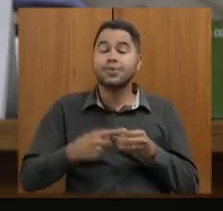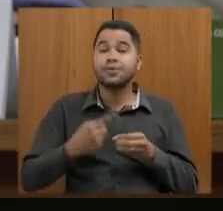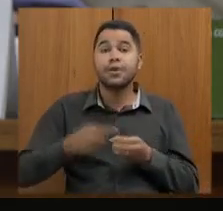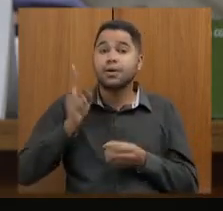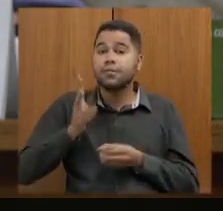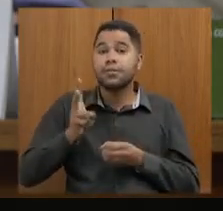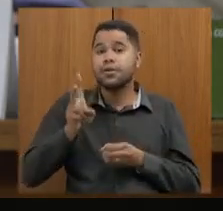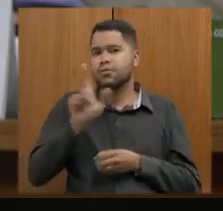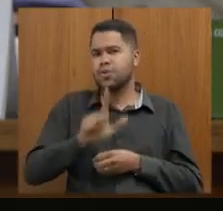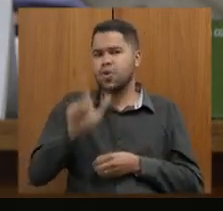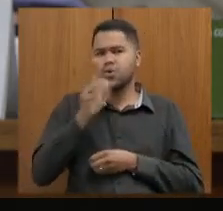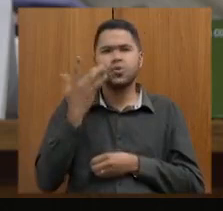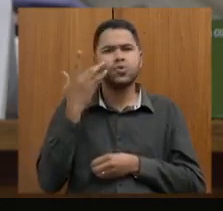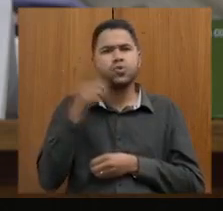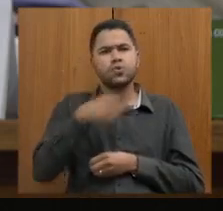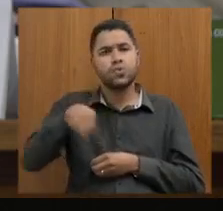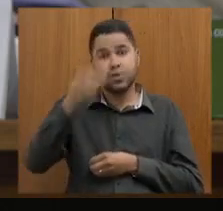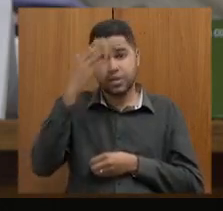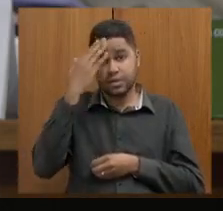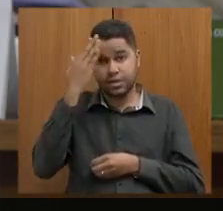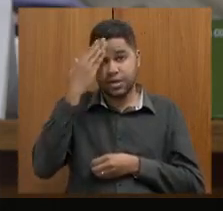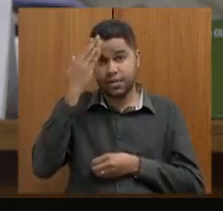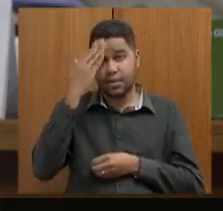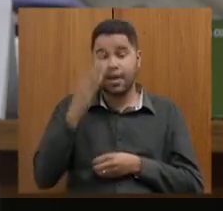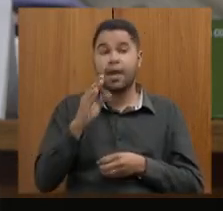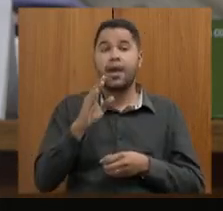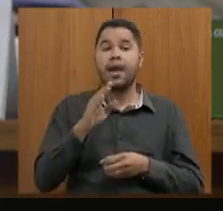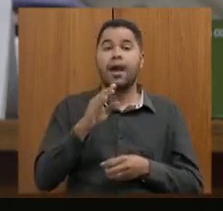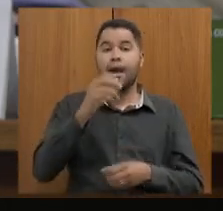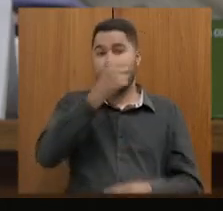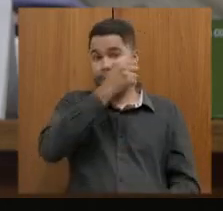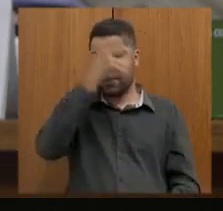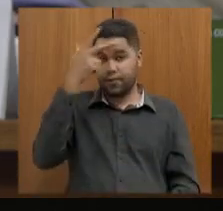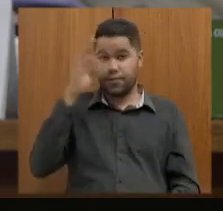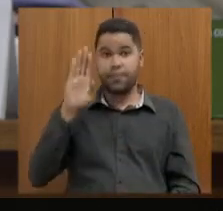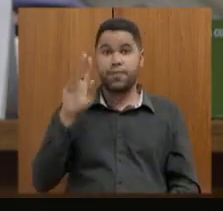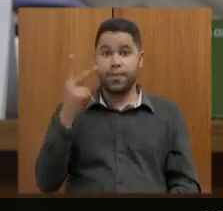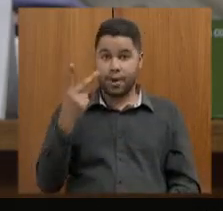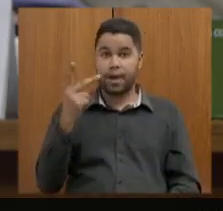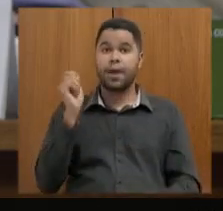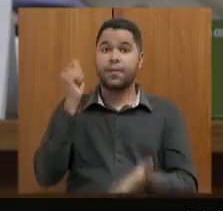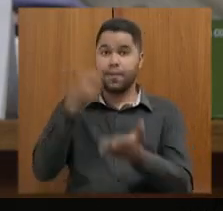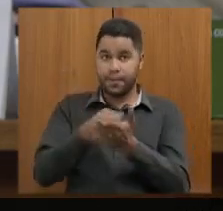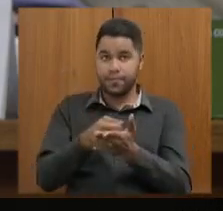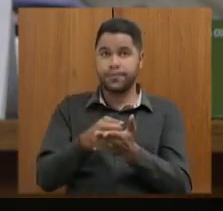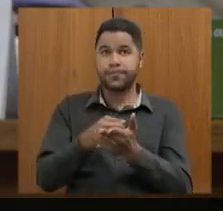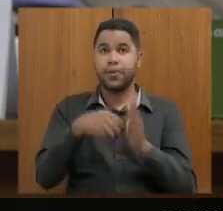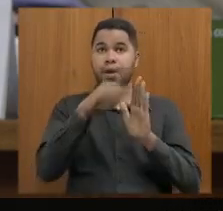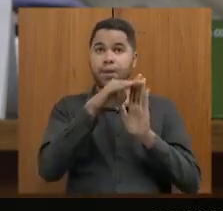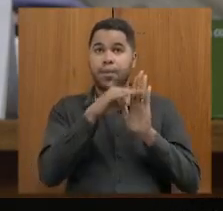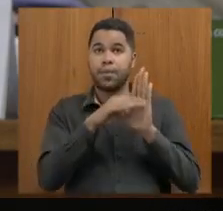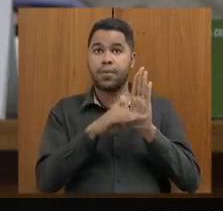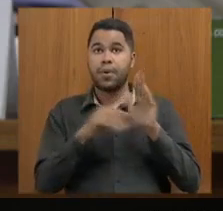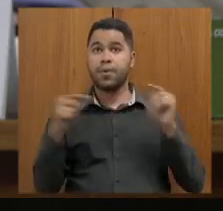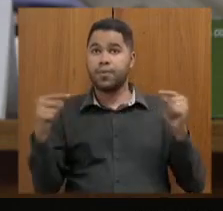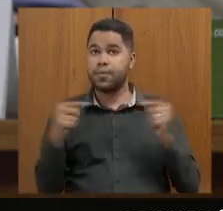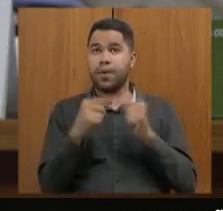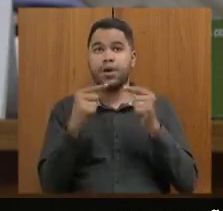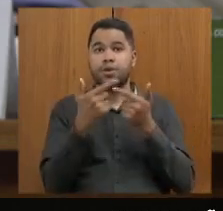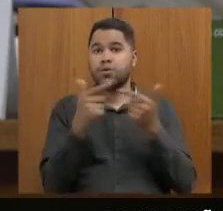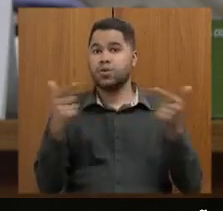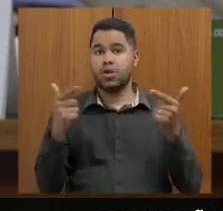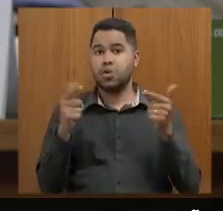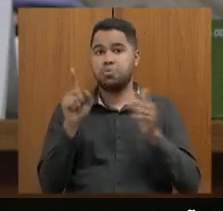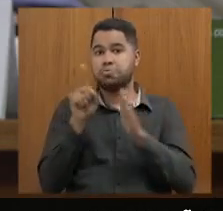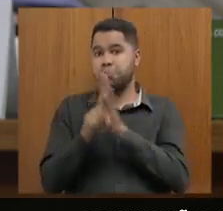mesma lógica. Não sei se vocês sabiam que a PBH realiza o pagamento do piso nos termos proporcionais também, e não existe tanto